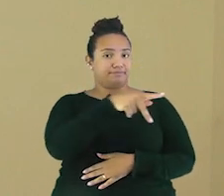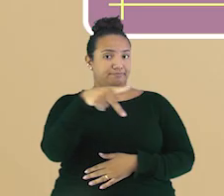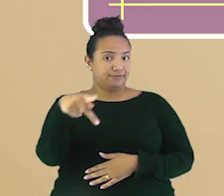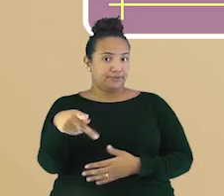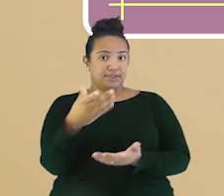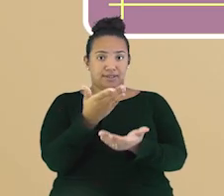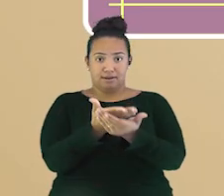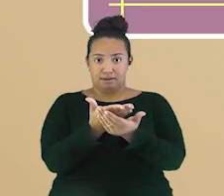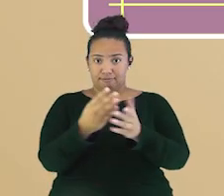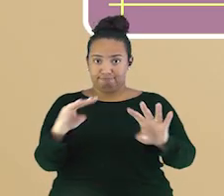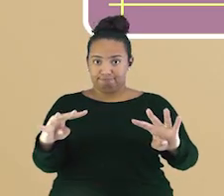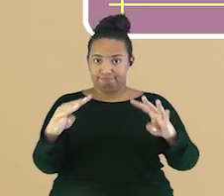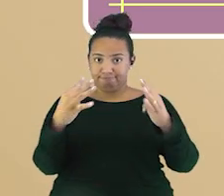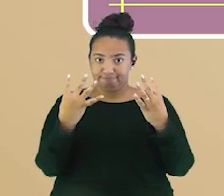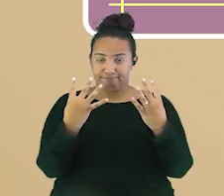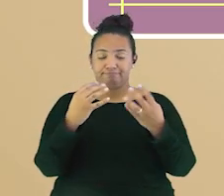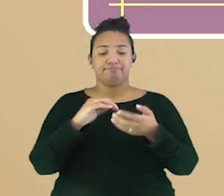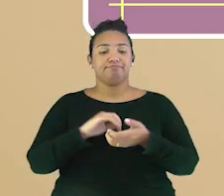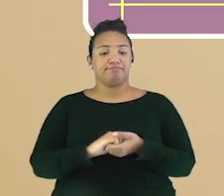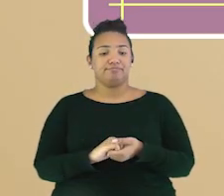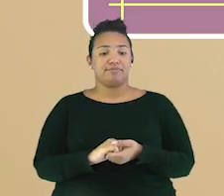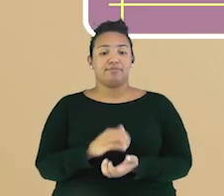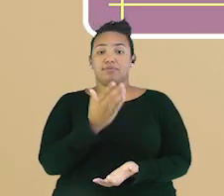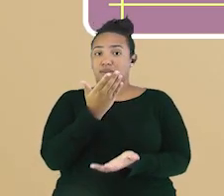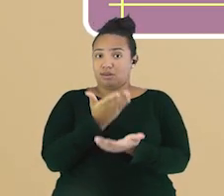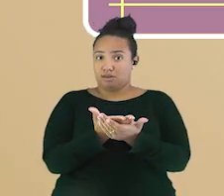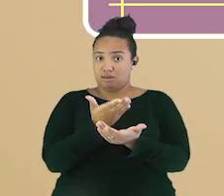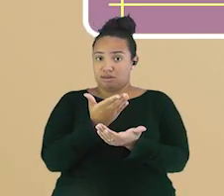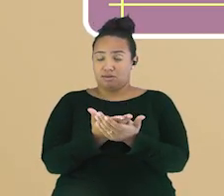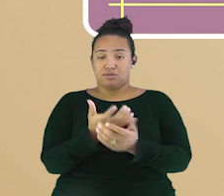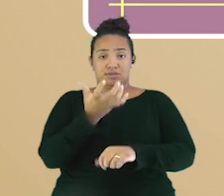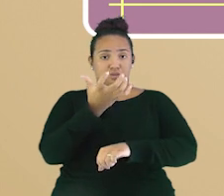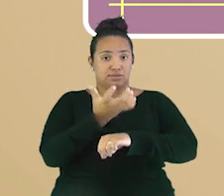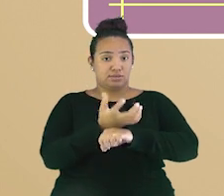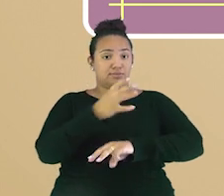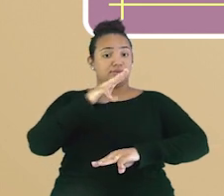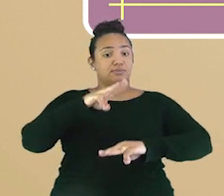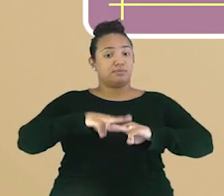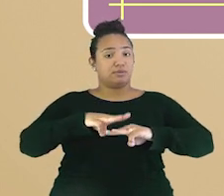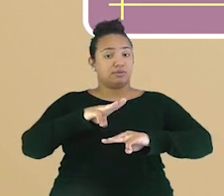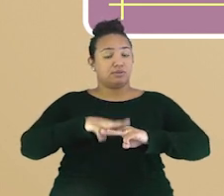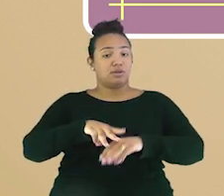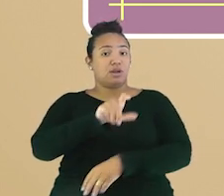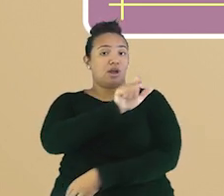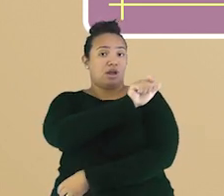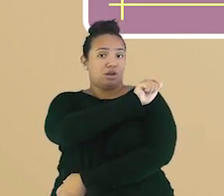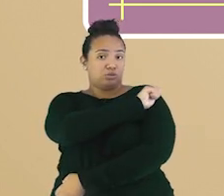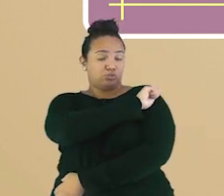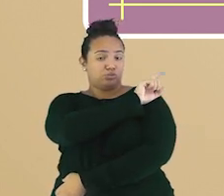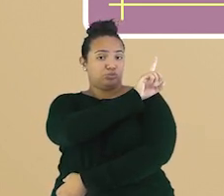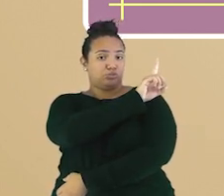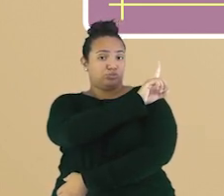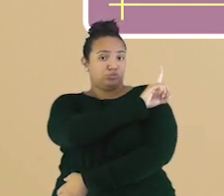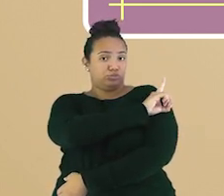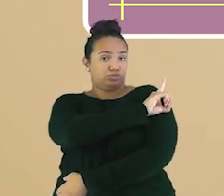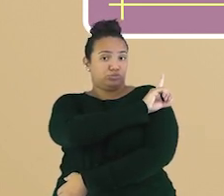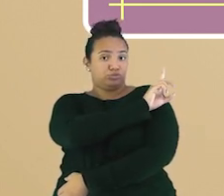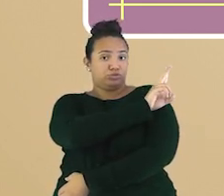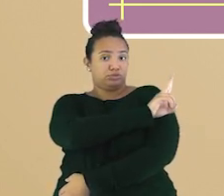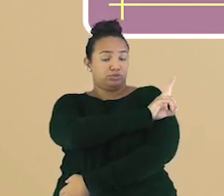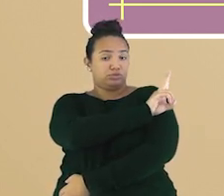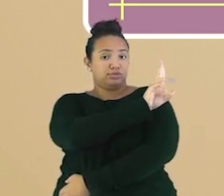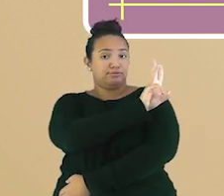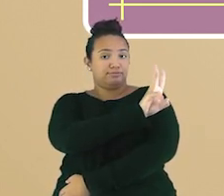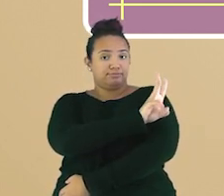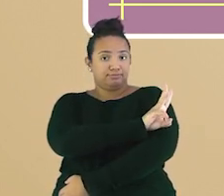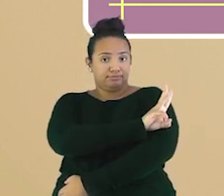acompanham. Esta aula do componente curricular de matemática é destinada para os estudantes do primeiro ao terceiro ano do ensino